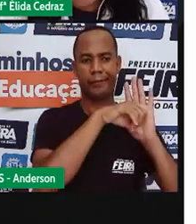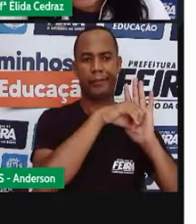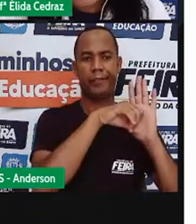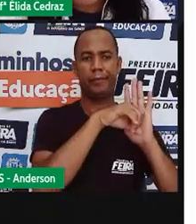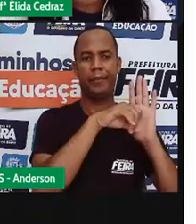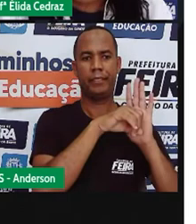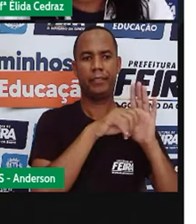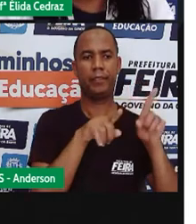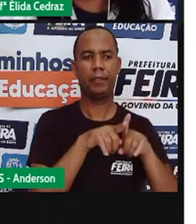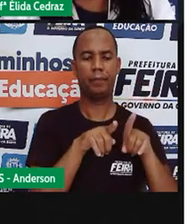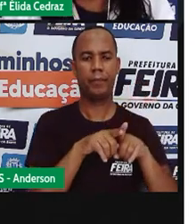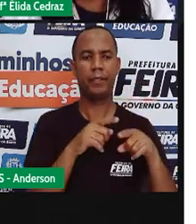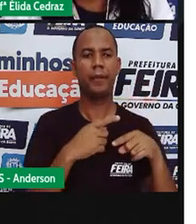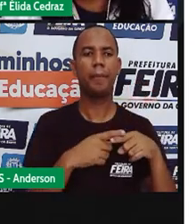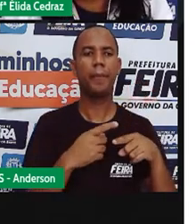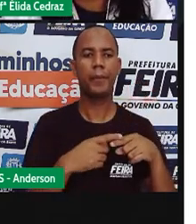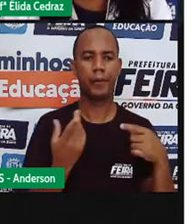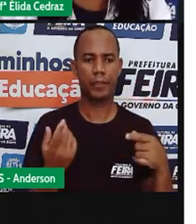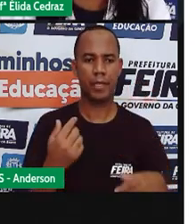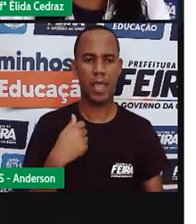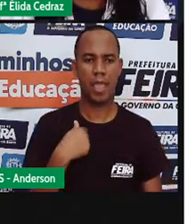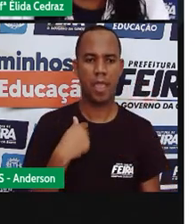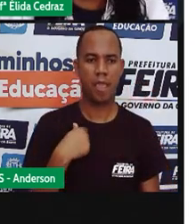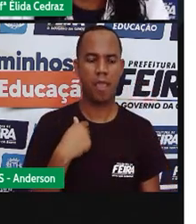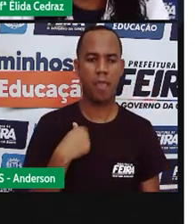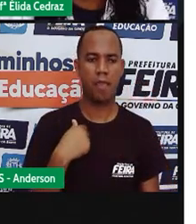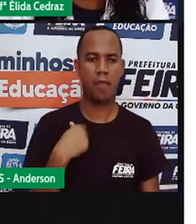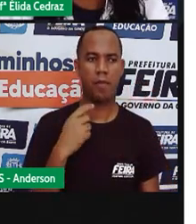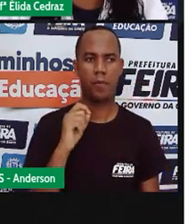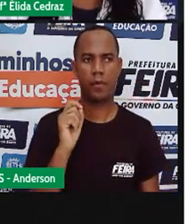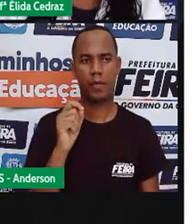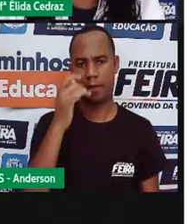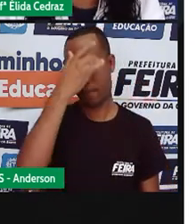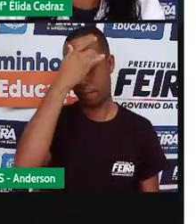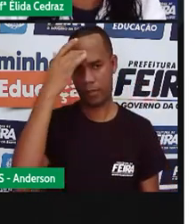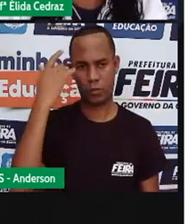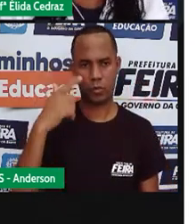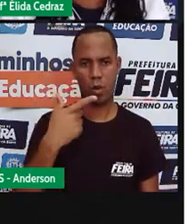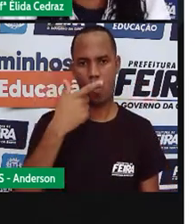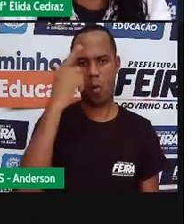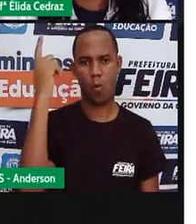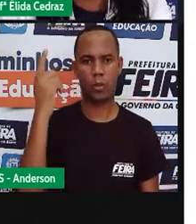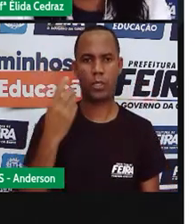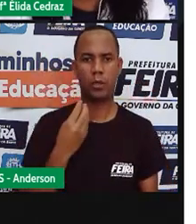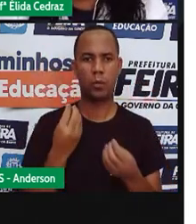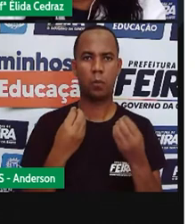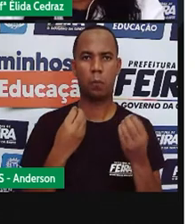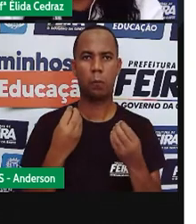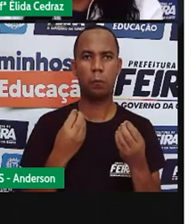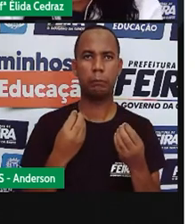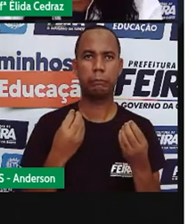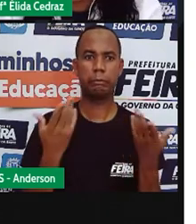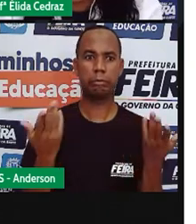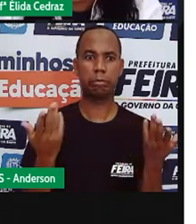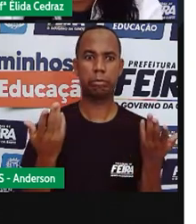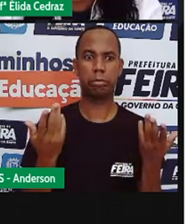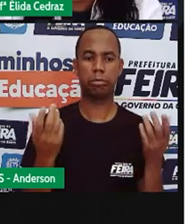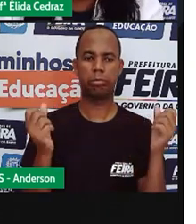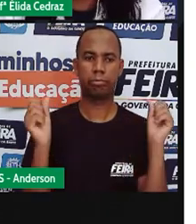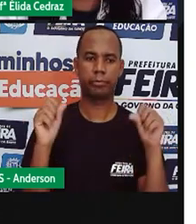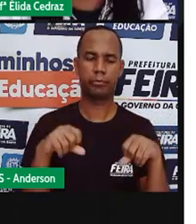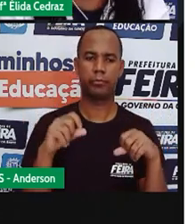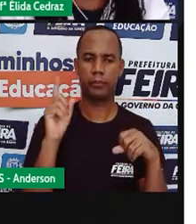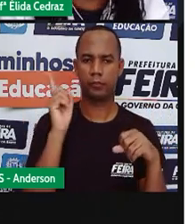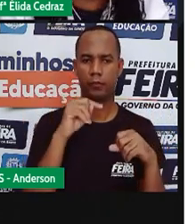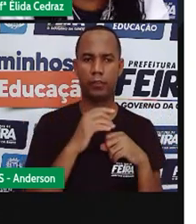porque quando eu prejudicar outra pessoa isso já passa a uma coisa muito ruim de se fazer tá bom